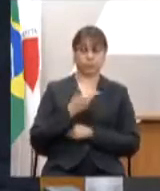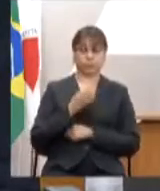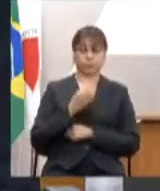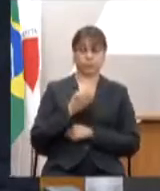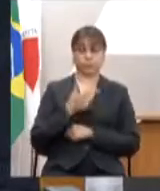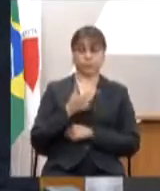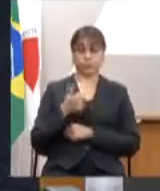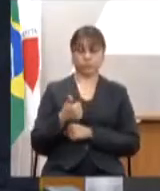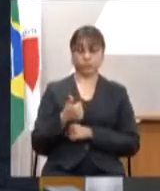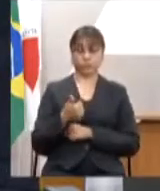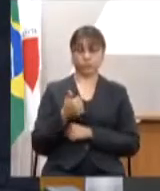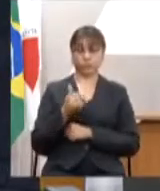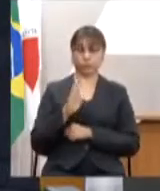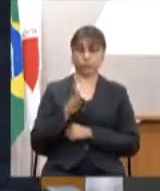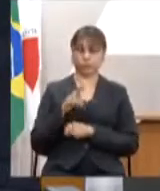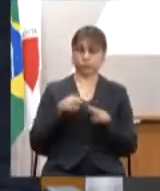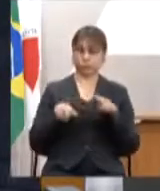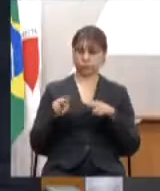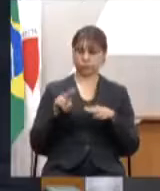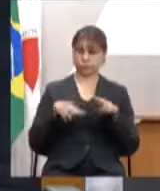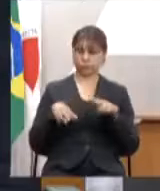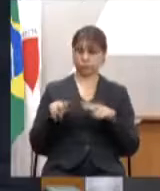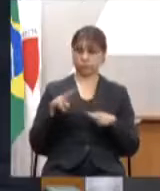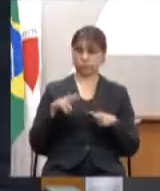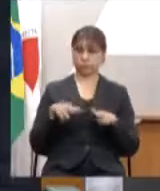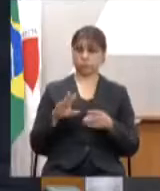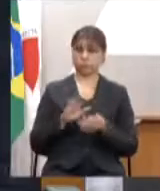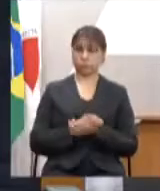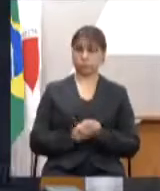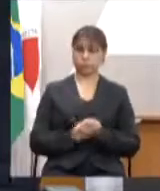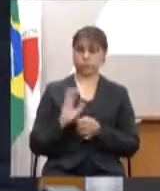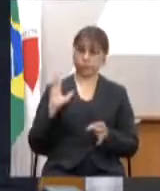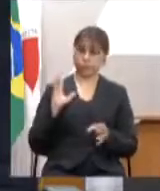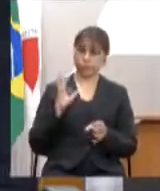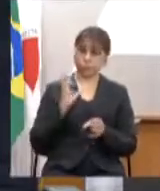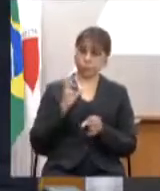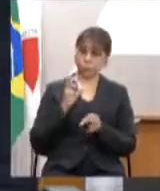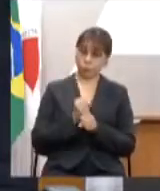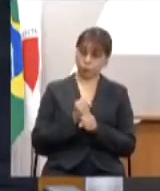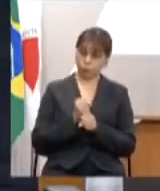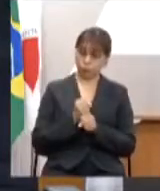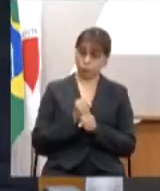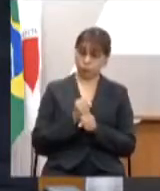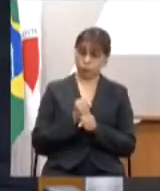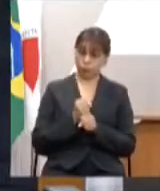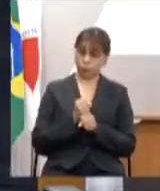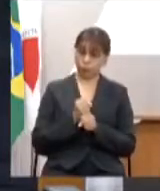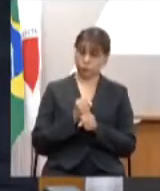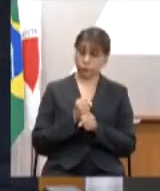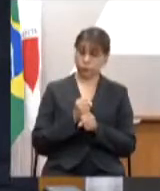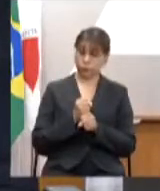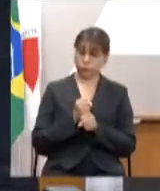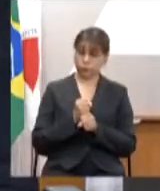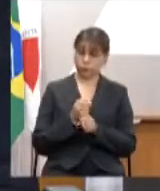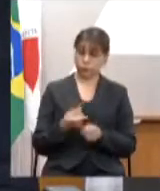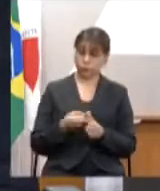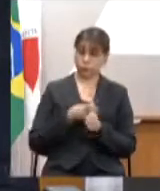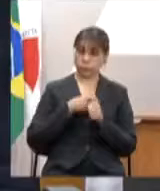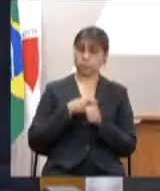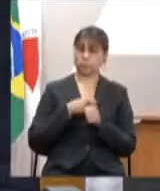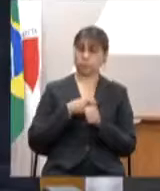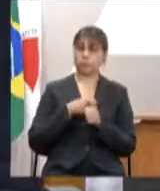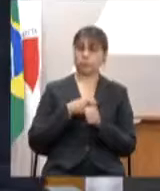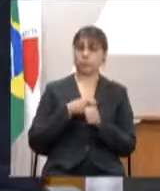nós verificamos que o custo da dívida e os encargos da